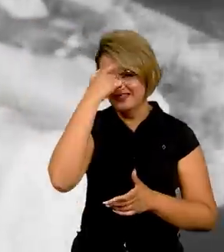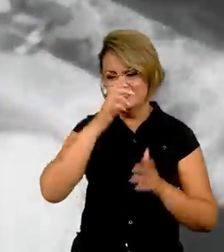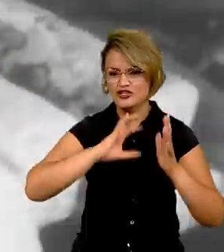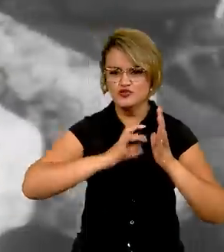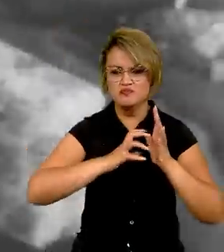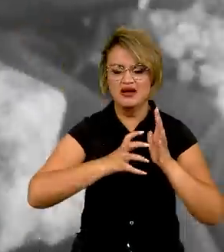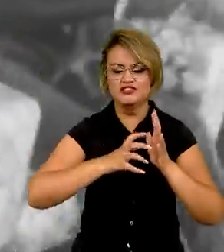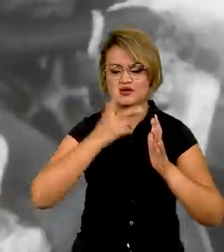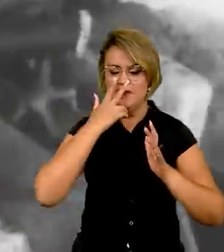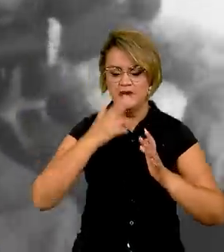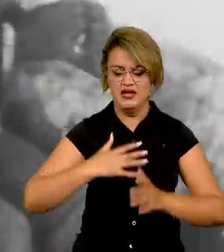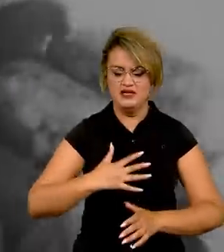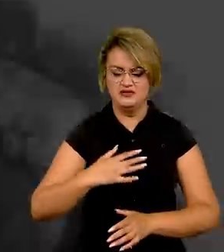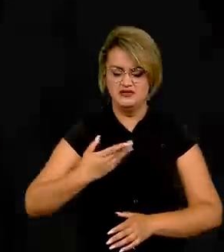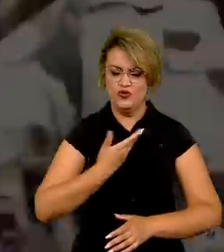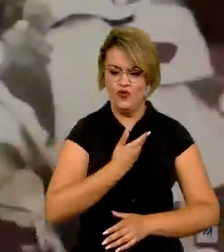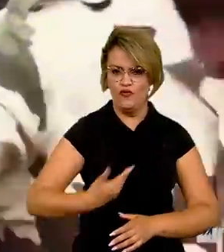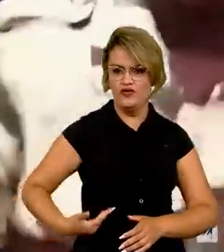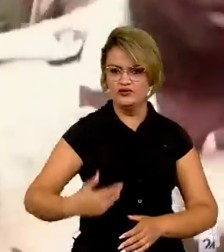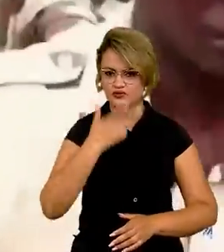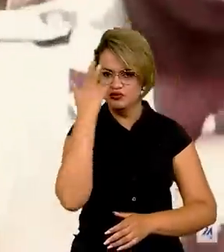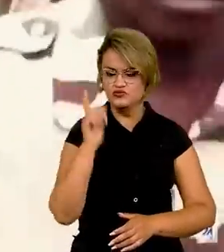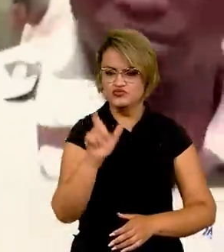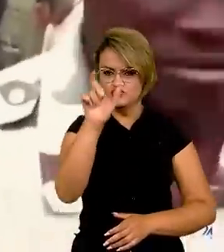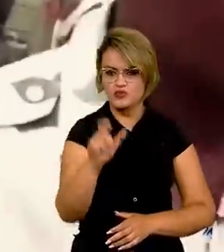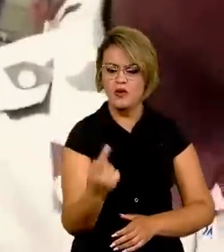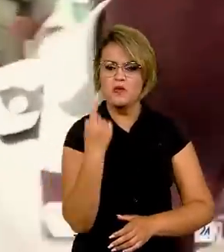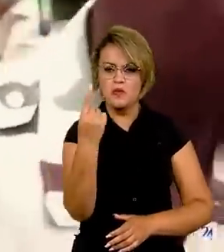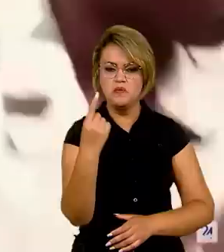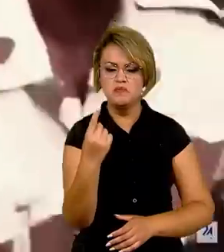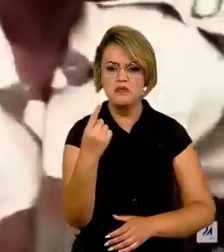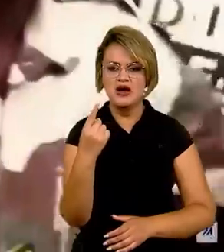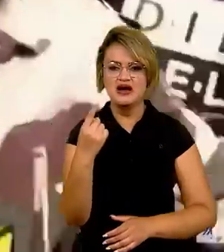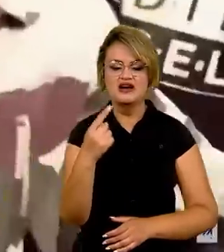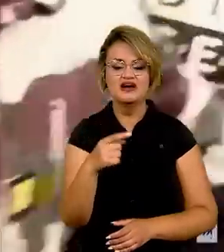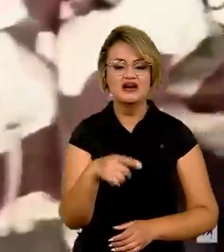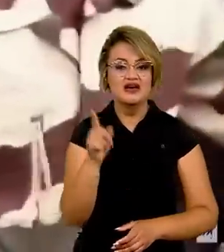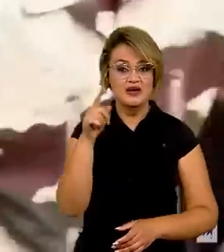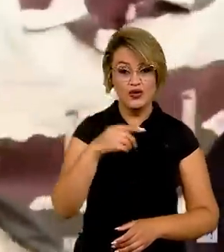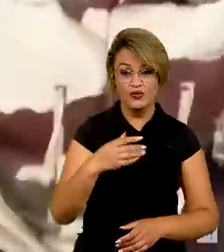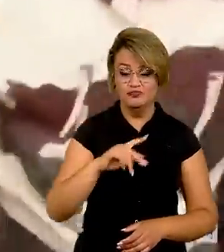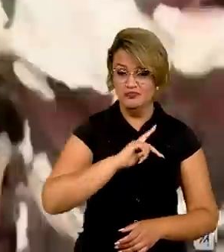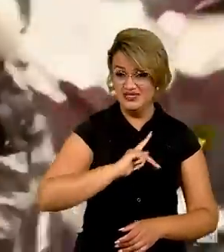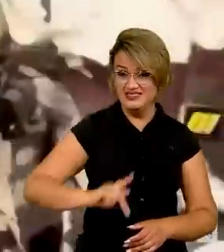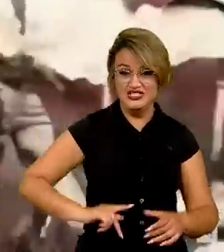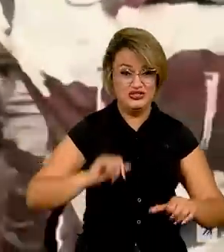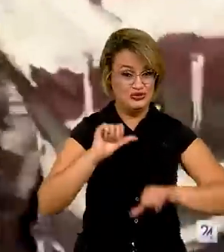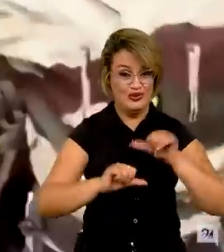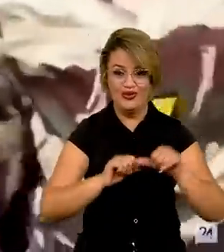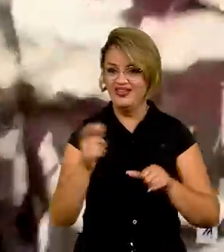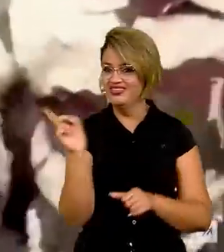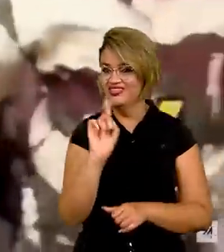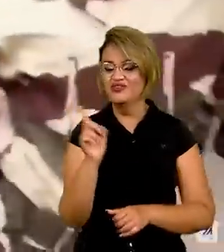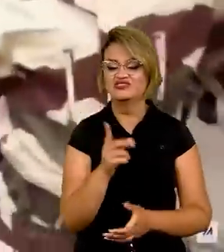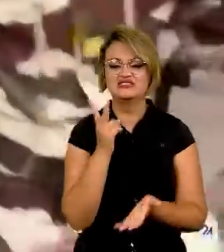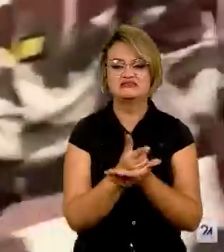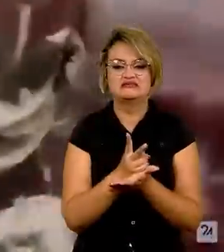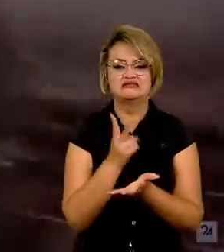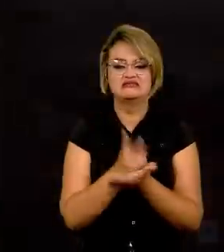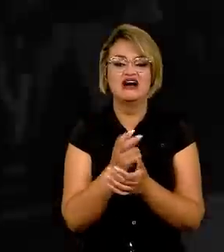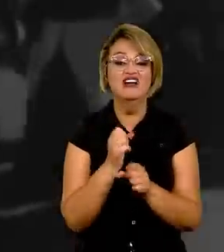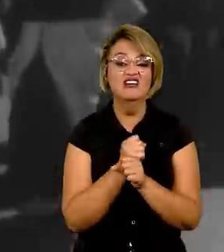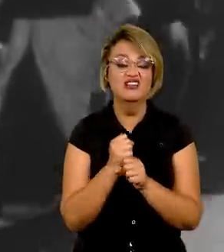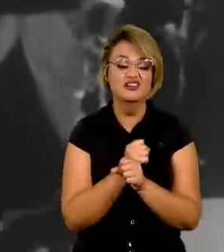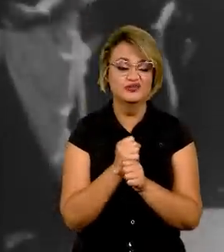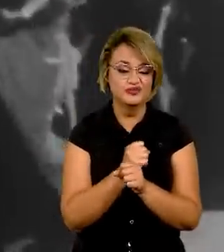vira um governo de um homem só. Líderes que não largam o osso e ficam décadas no poder são comuns na